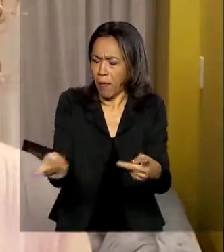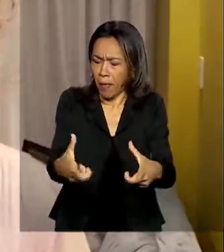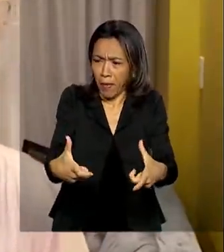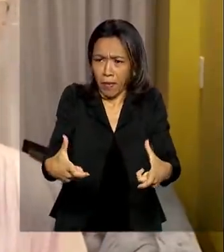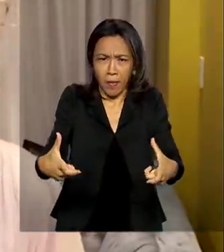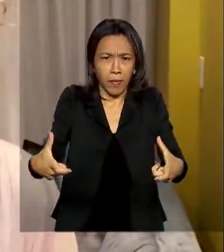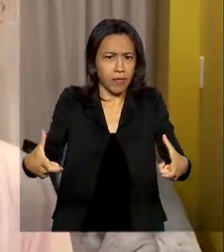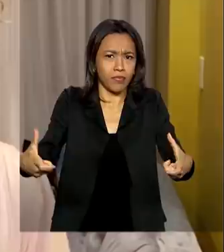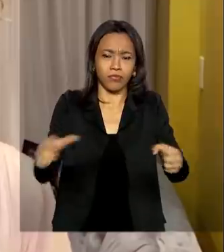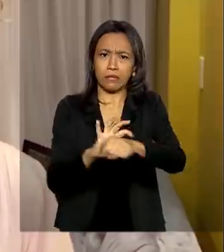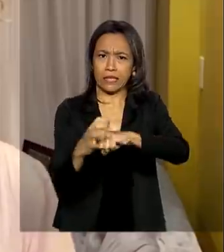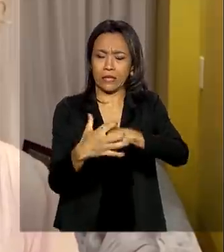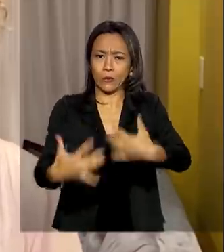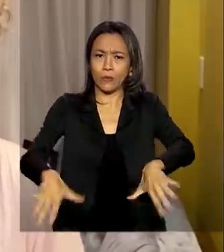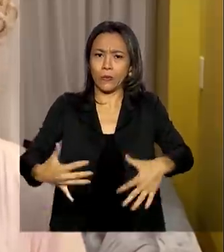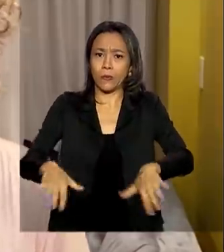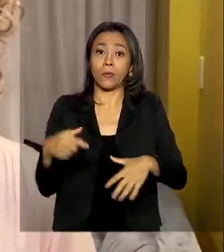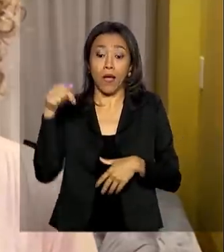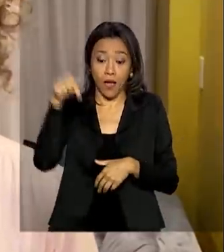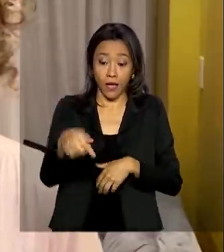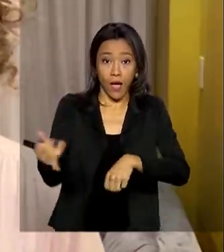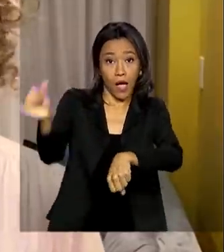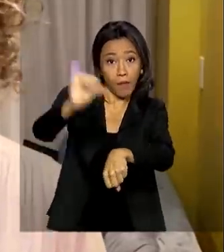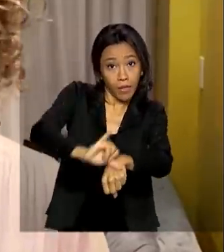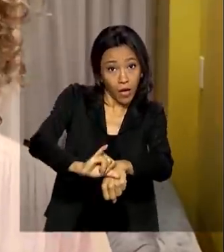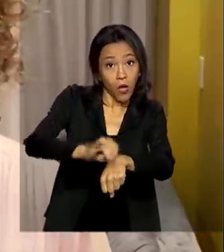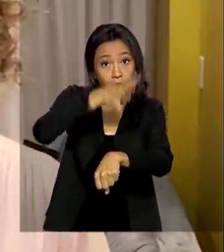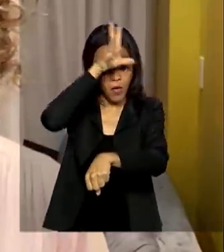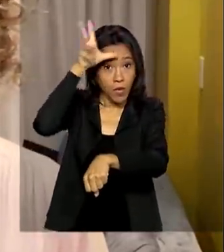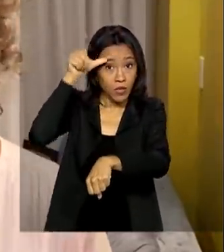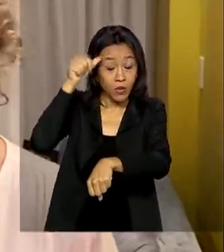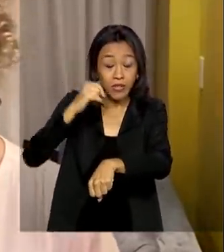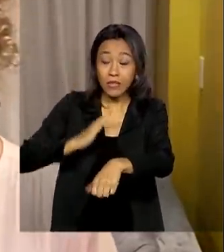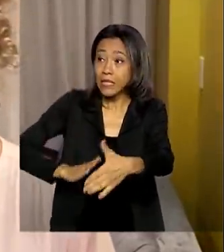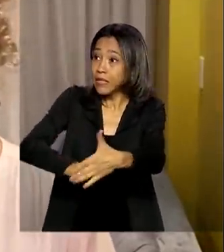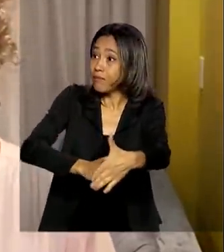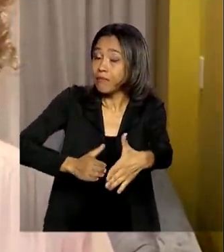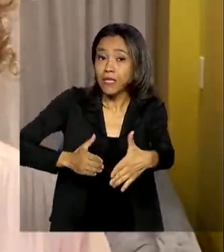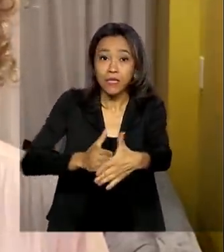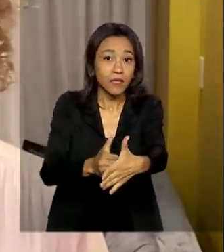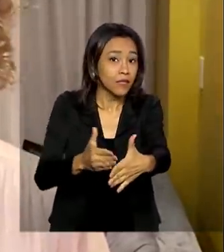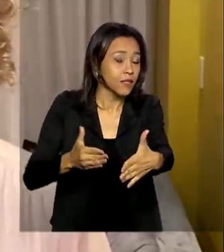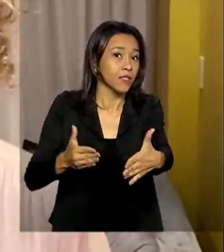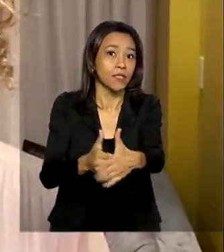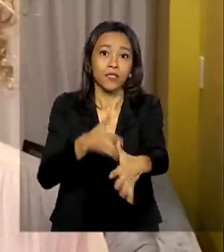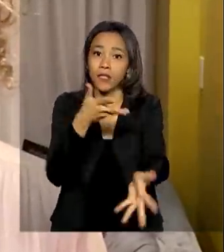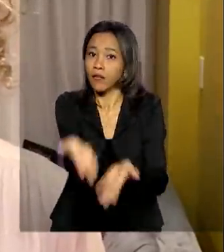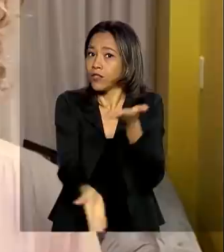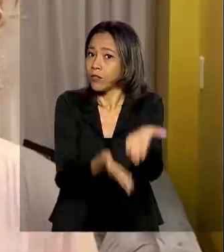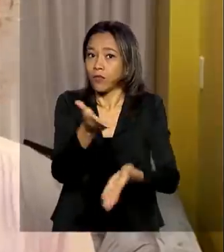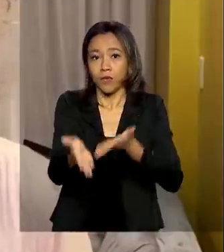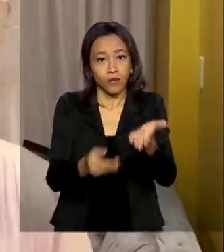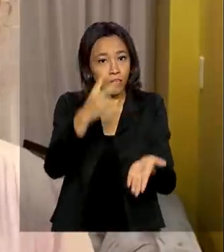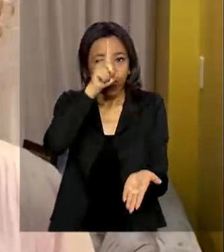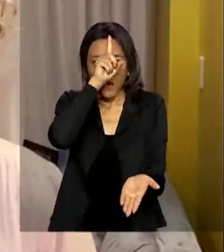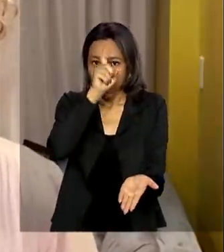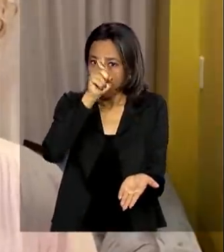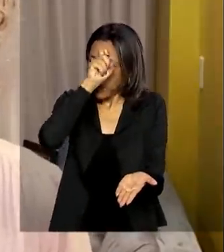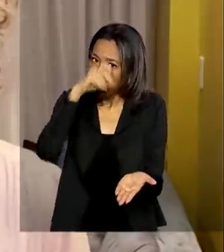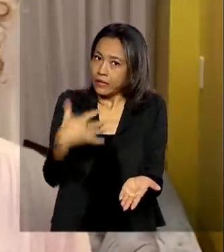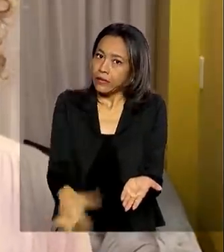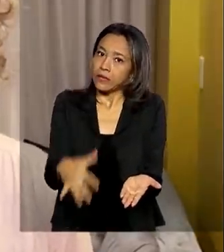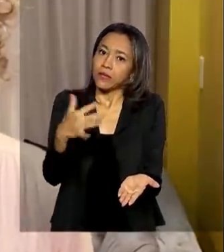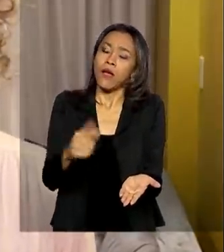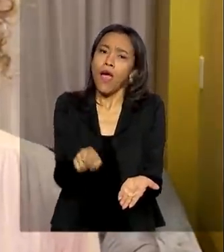confirmados, a capital do Amazonas alcançou o limite de capacidade de atendimento. Além disso,